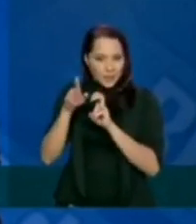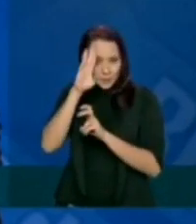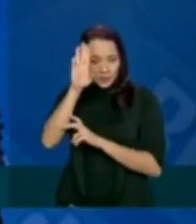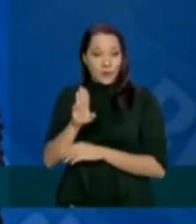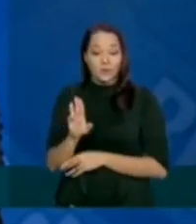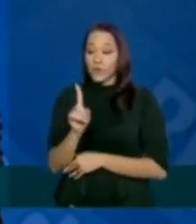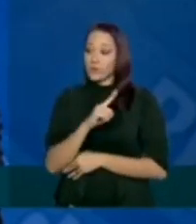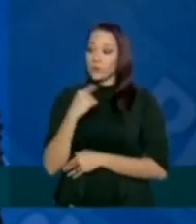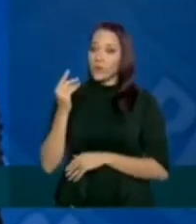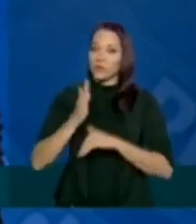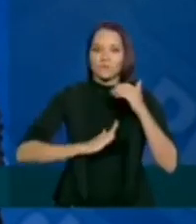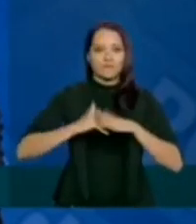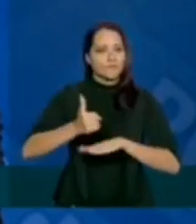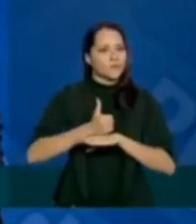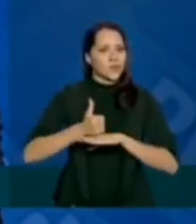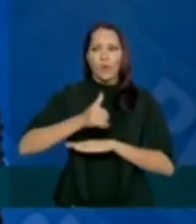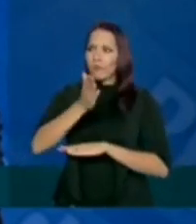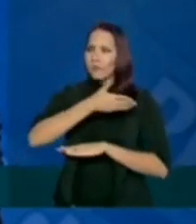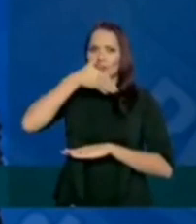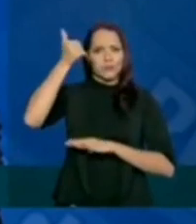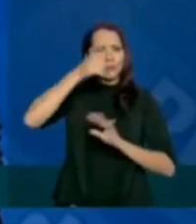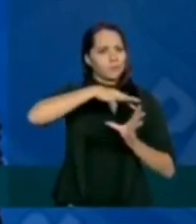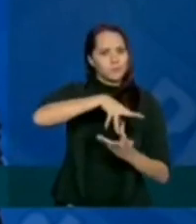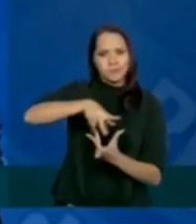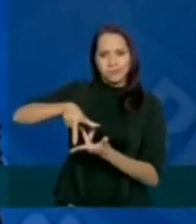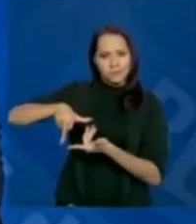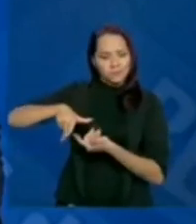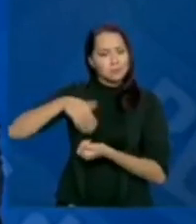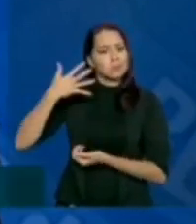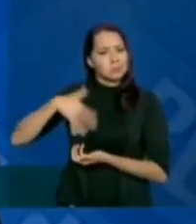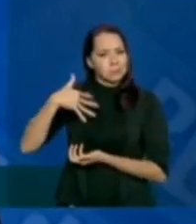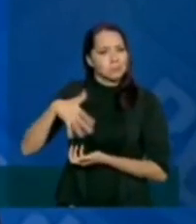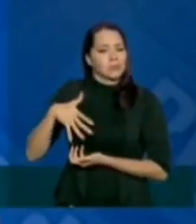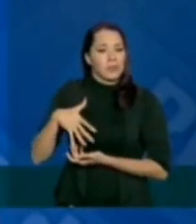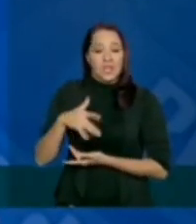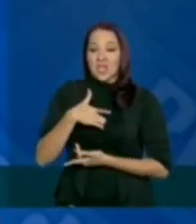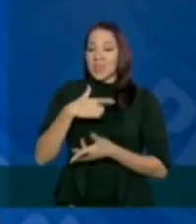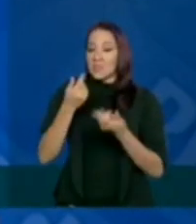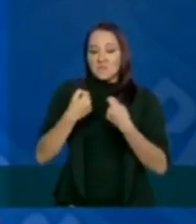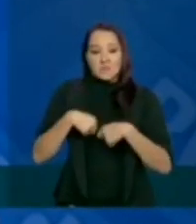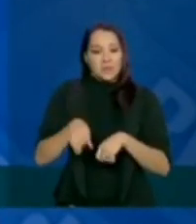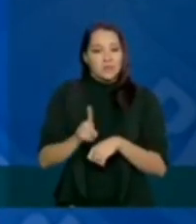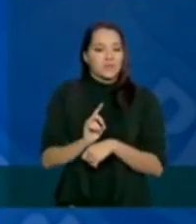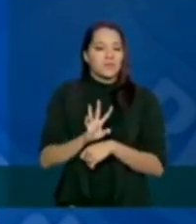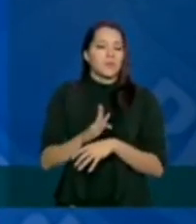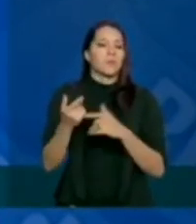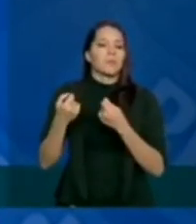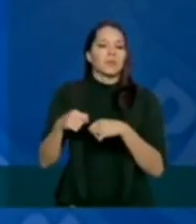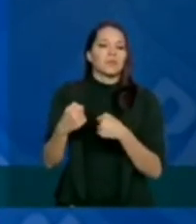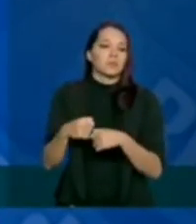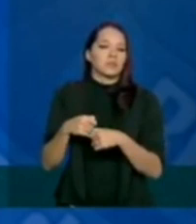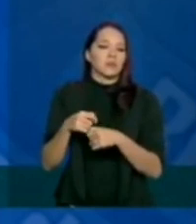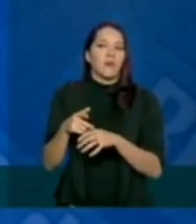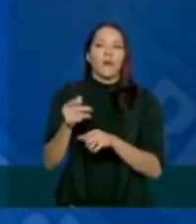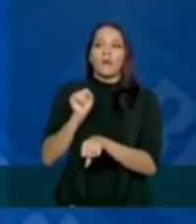os nossos profissionais são os melhores do mundo, eu não preciso ficar dependendo de